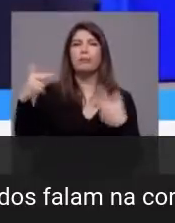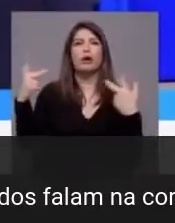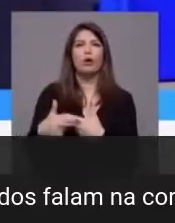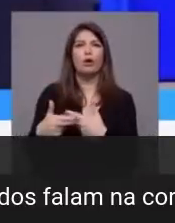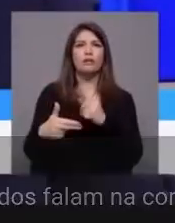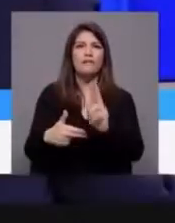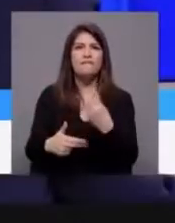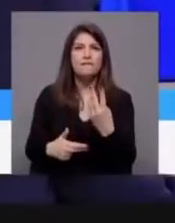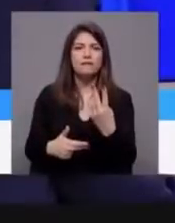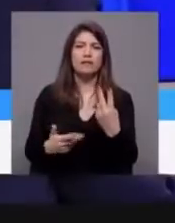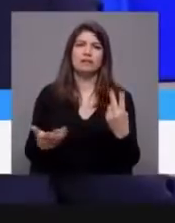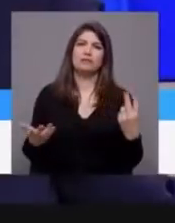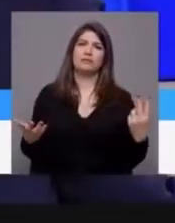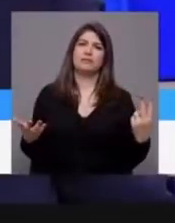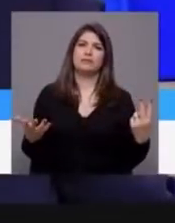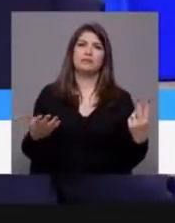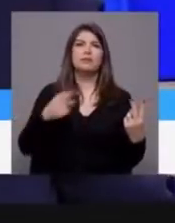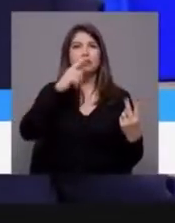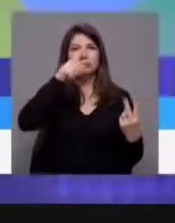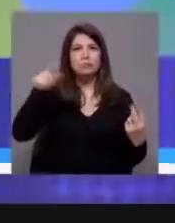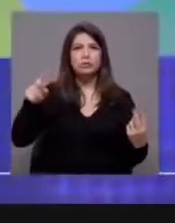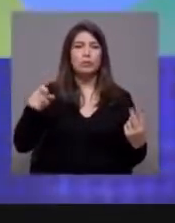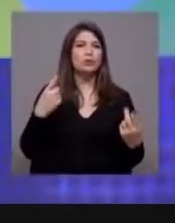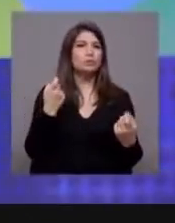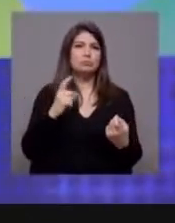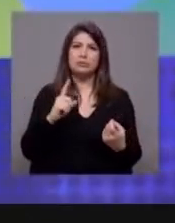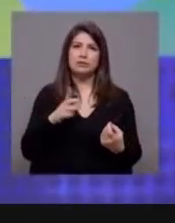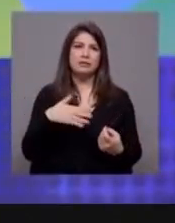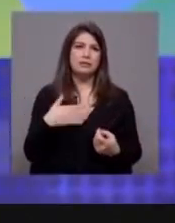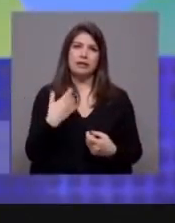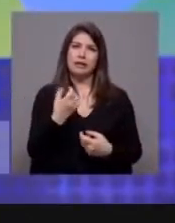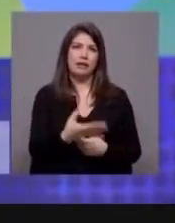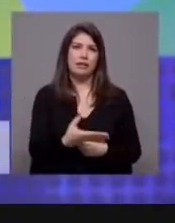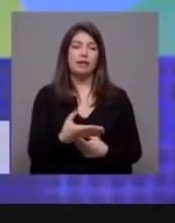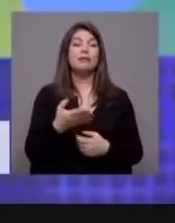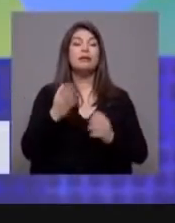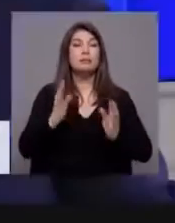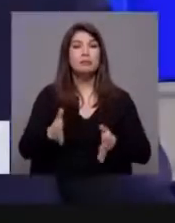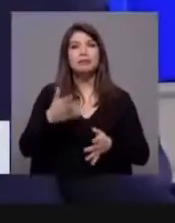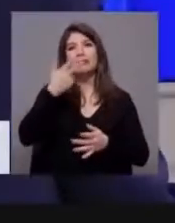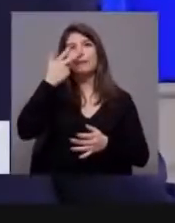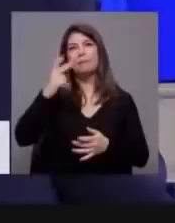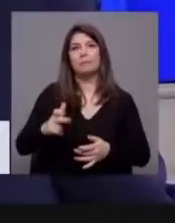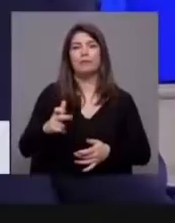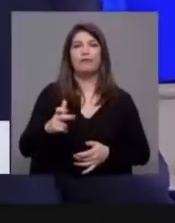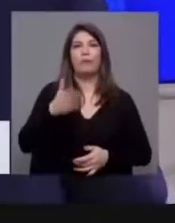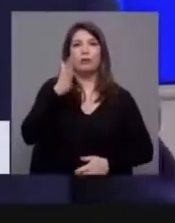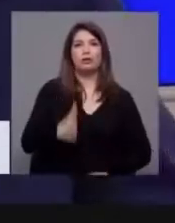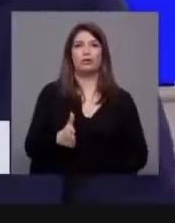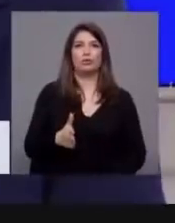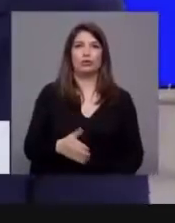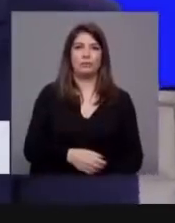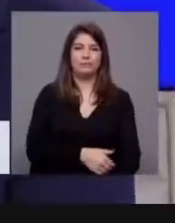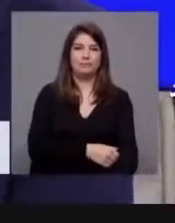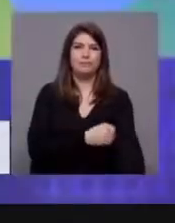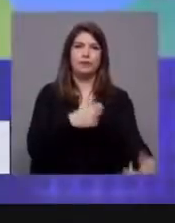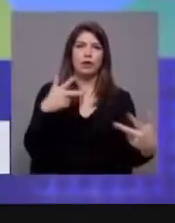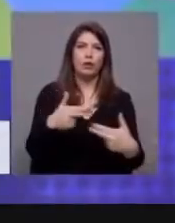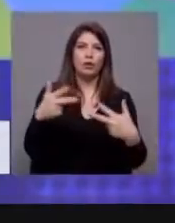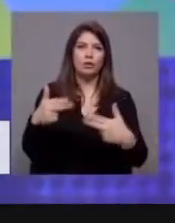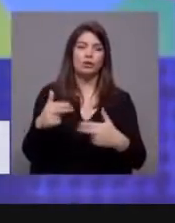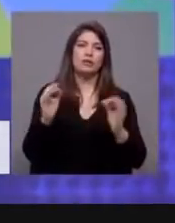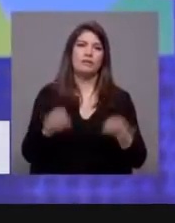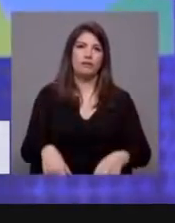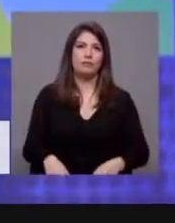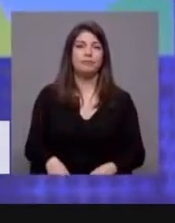e as pessoas não precisam de caridade, precisam sim é da pensão justa e de se acabar com Catarina Martins, conclua, por favor, António Costa. Senhora Deputada,